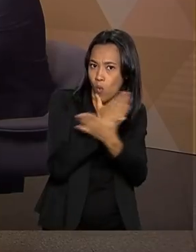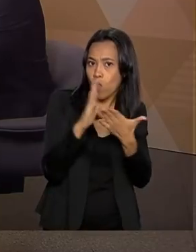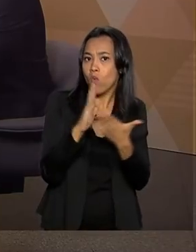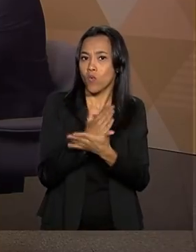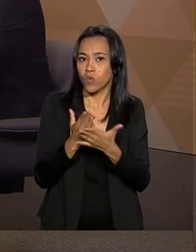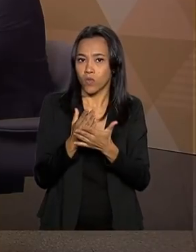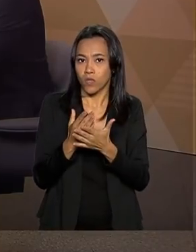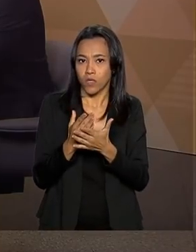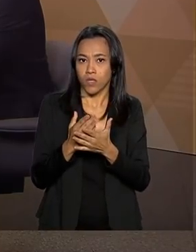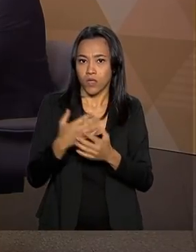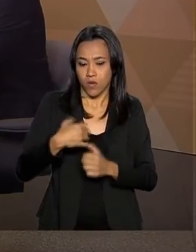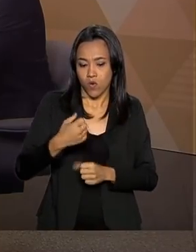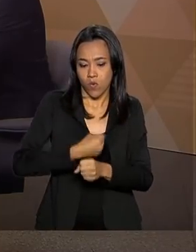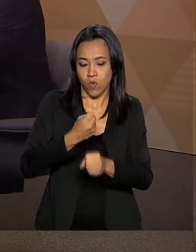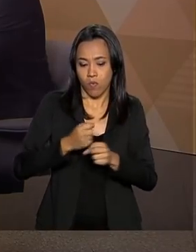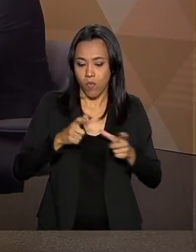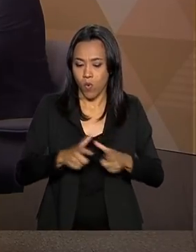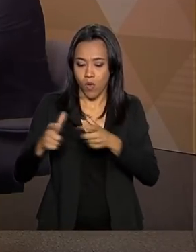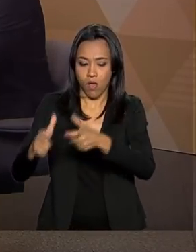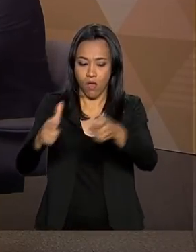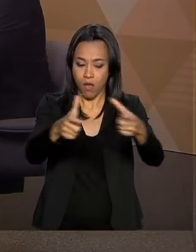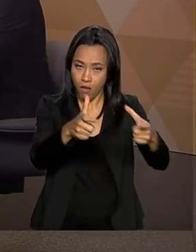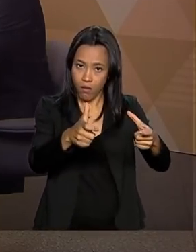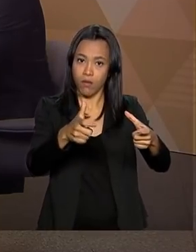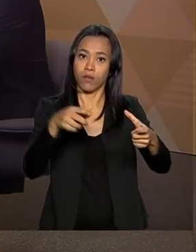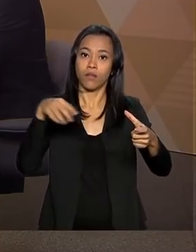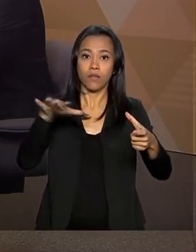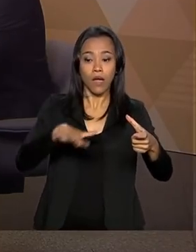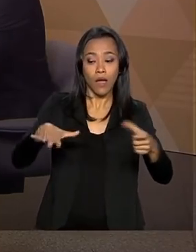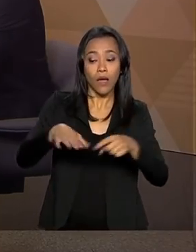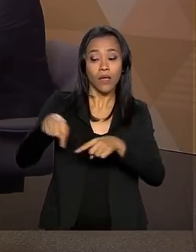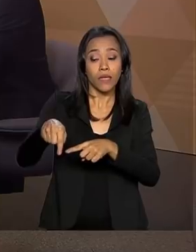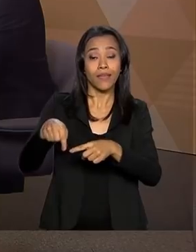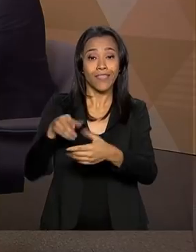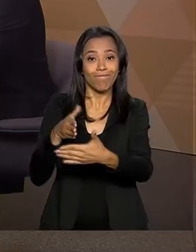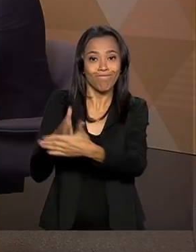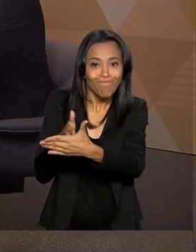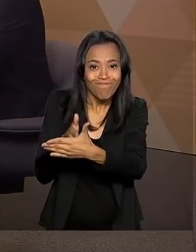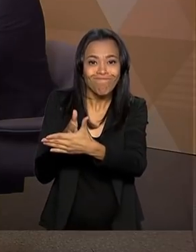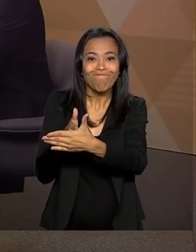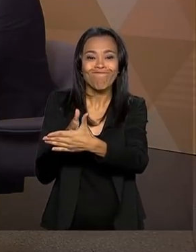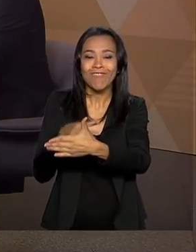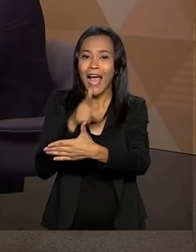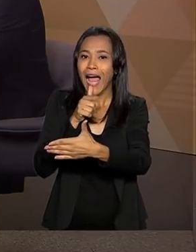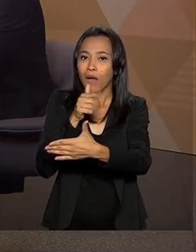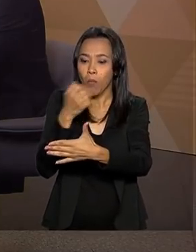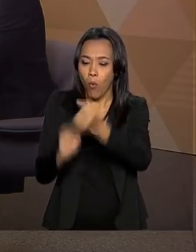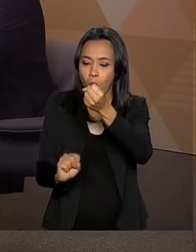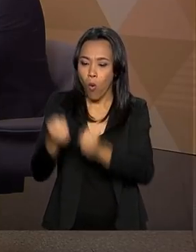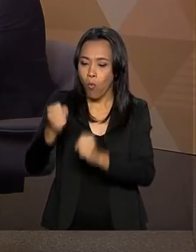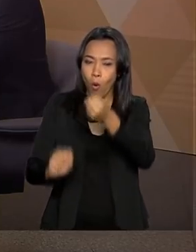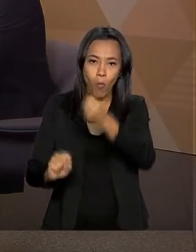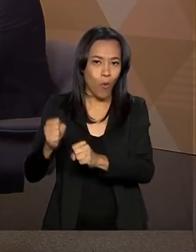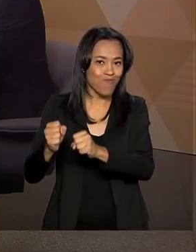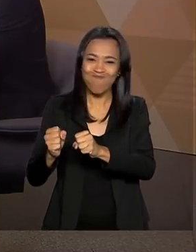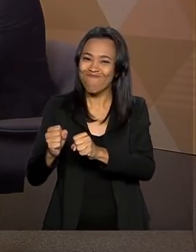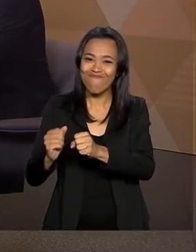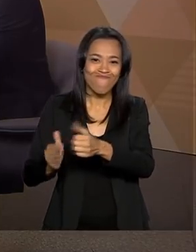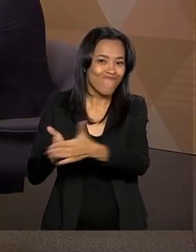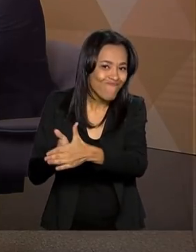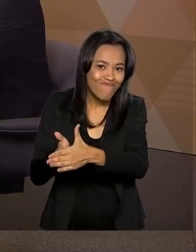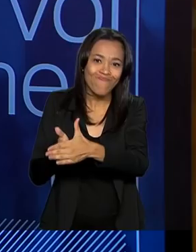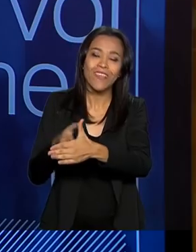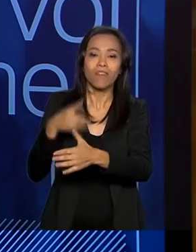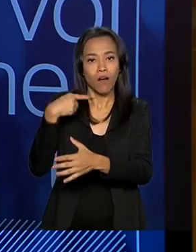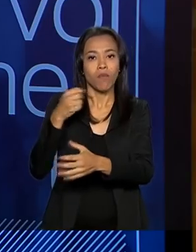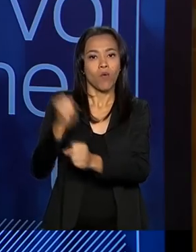reservatório, no Dique de Aproximação do Reservatório Negreiros, que impede que a gente consiga bombear a água, mas a previsão é que essa obra